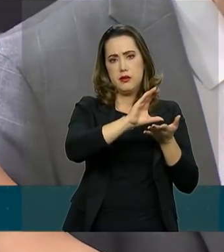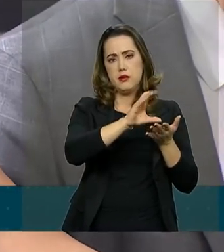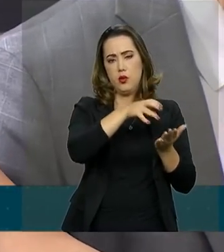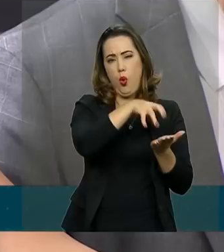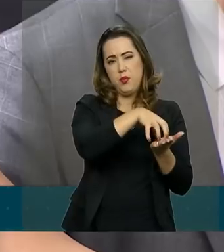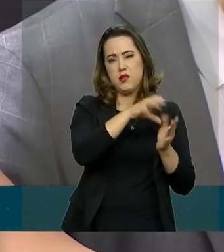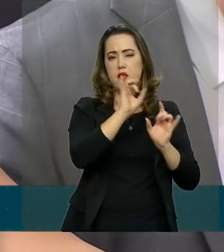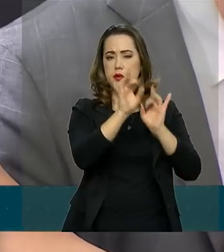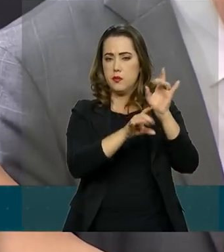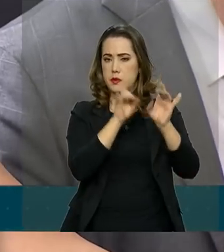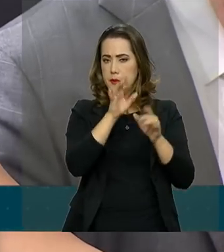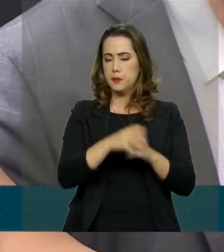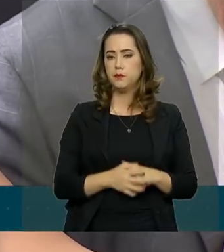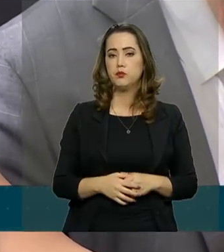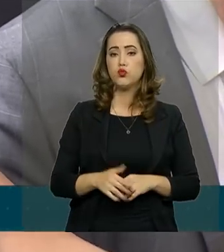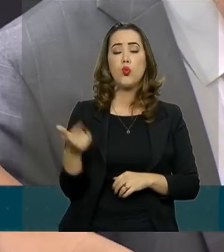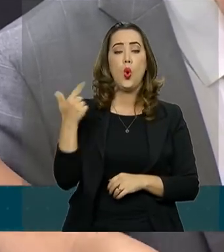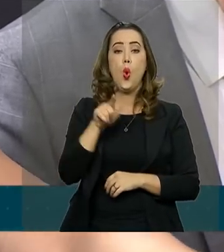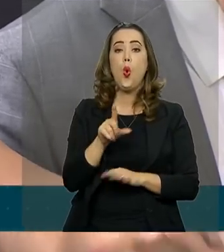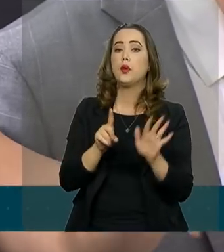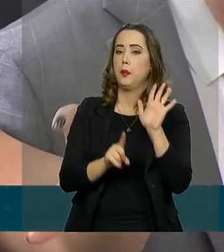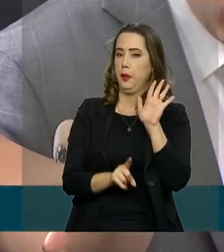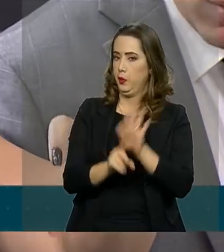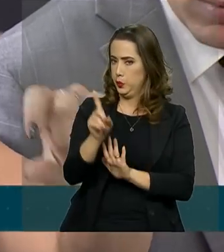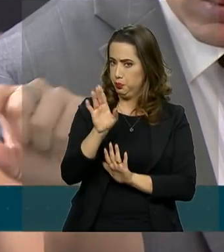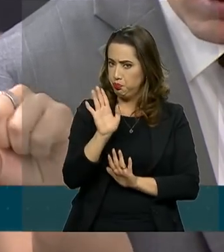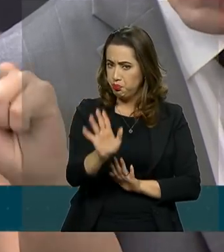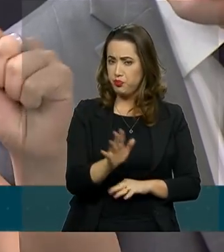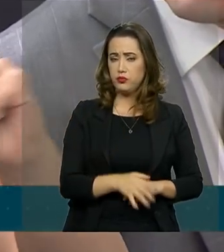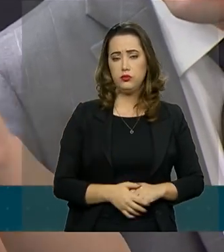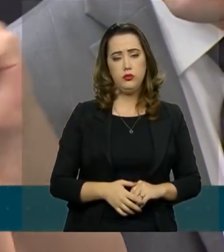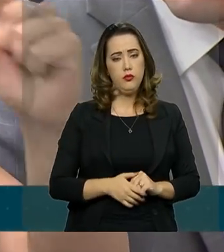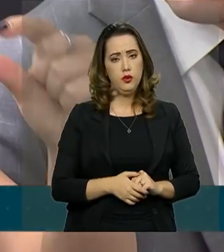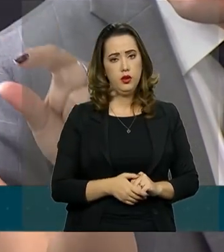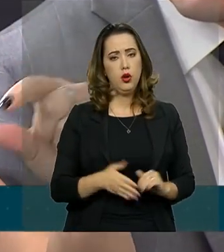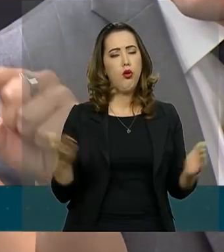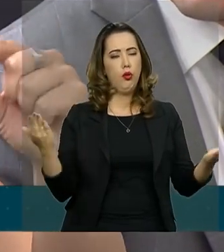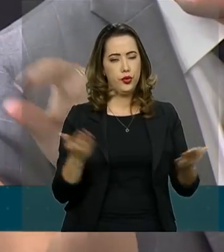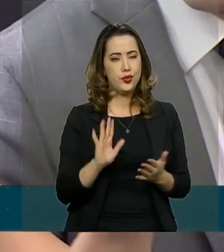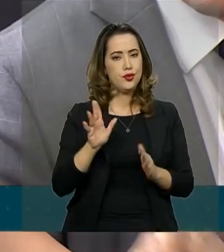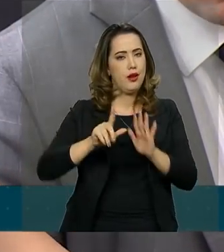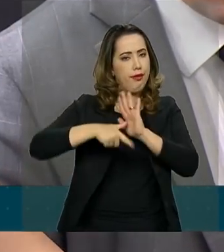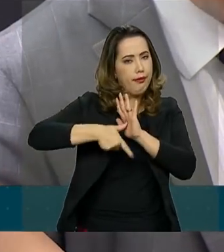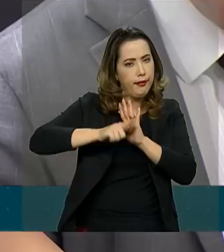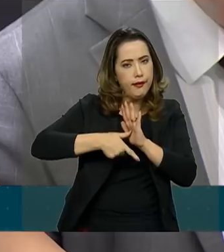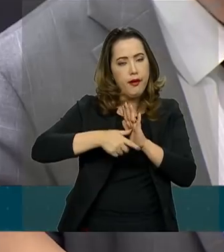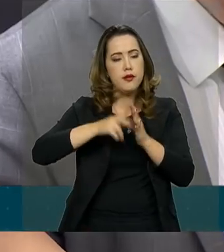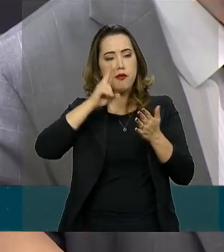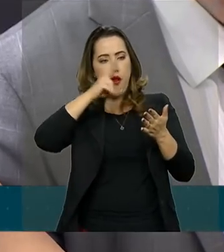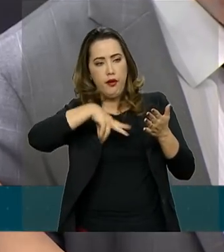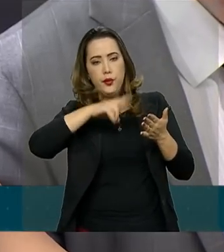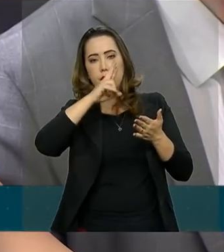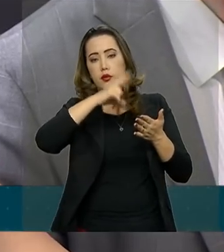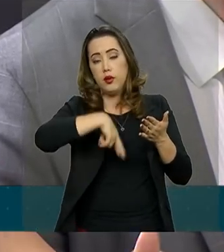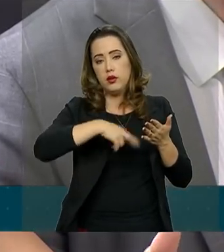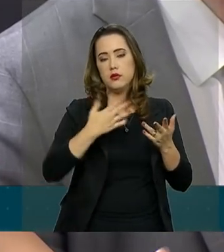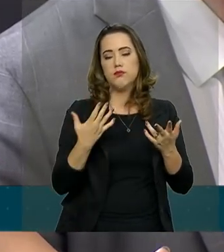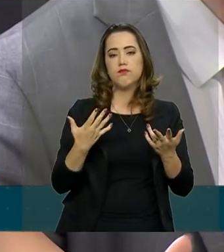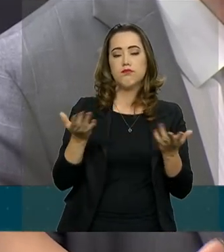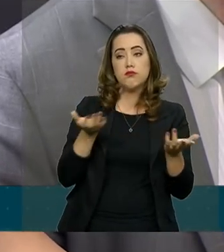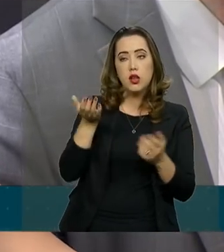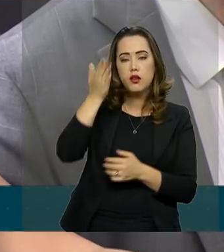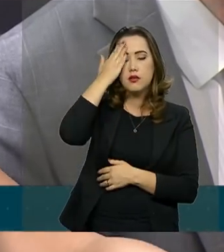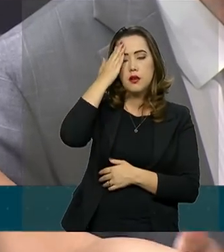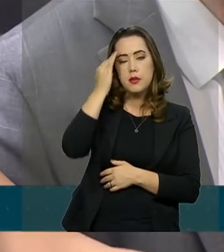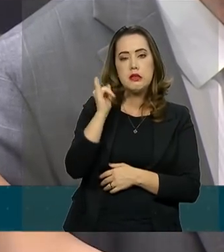Tirando mais uma dúvida, então, por favor, porta-voz. Nesse caso, hoje já teve um atraso na leitura do relatório. Eu queria saber se